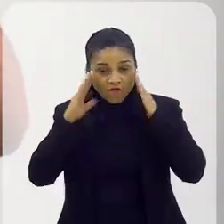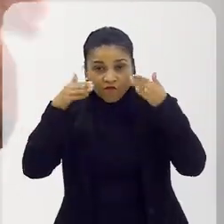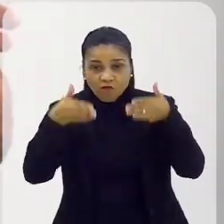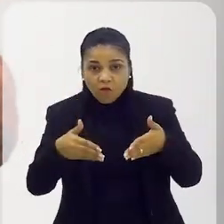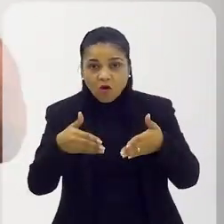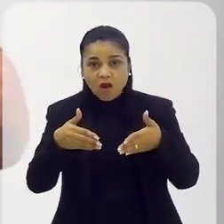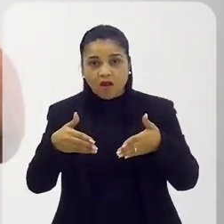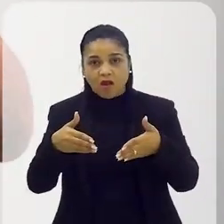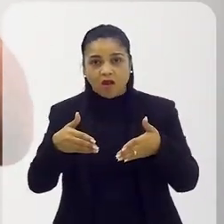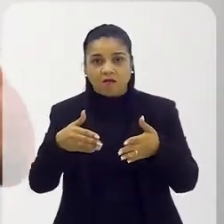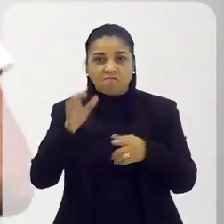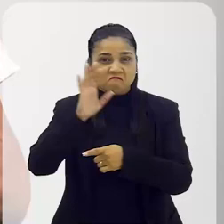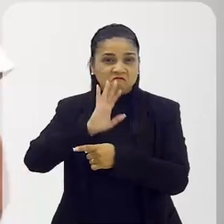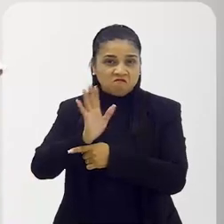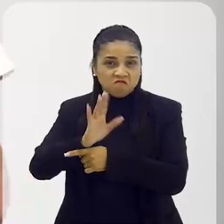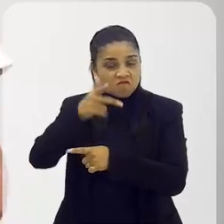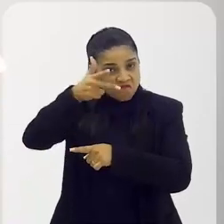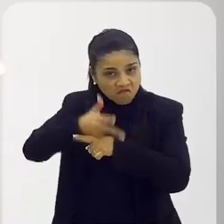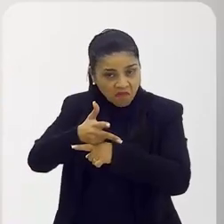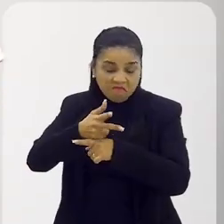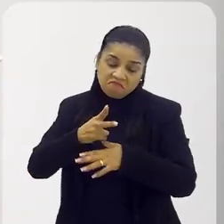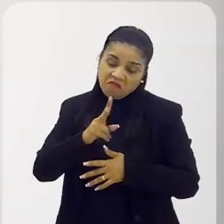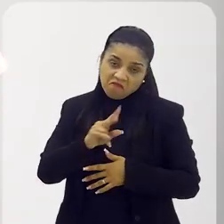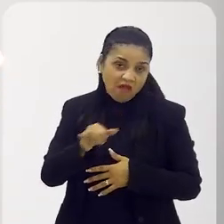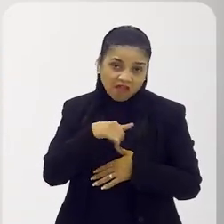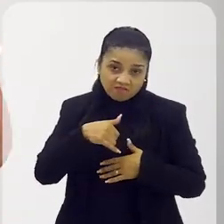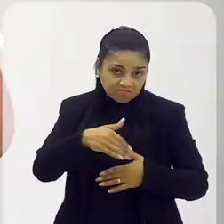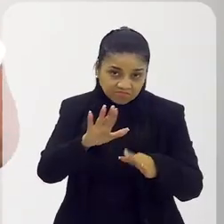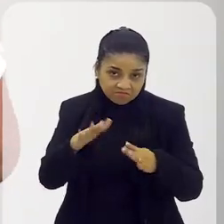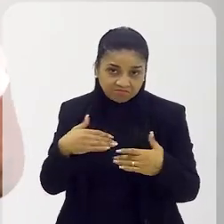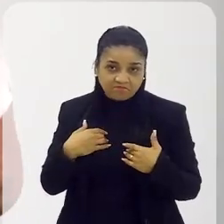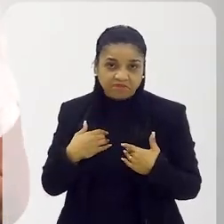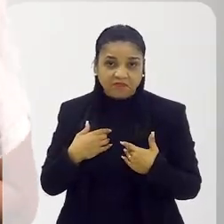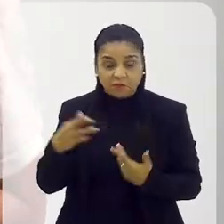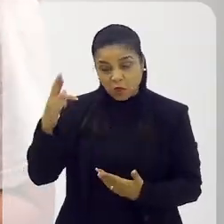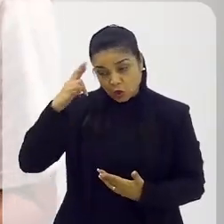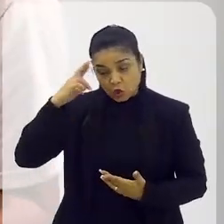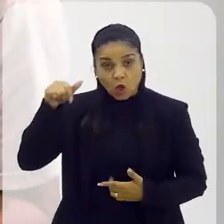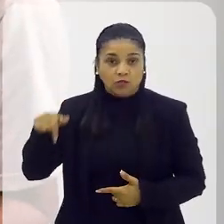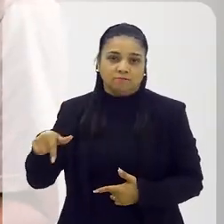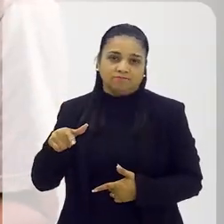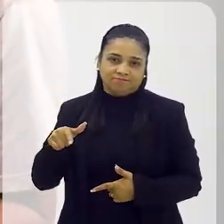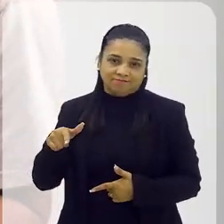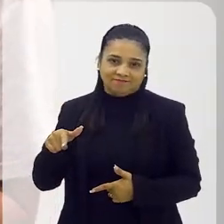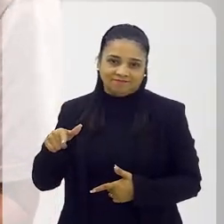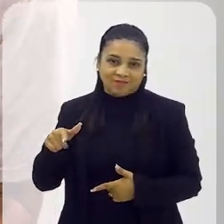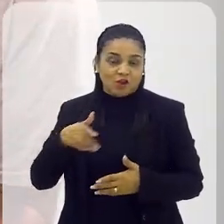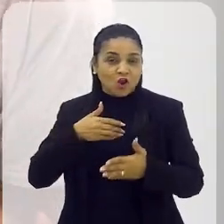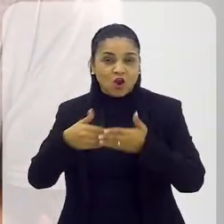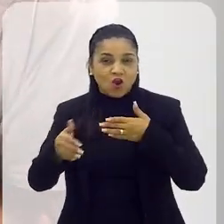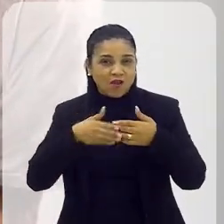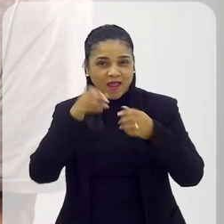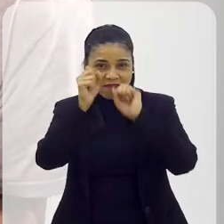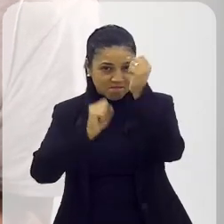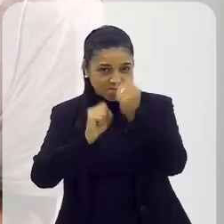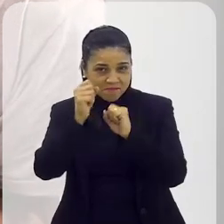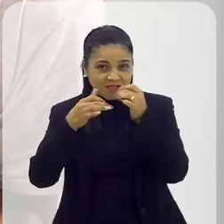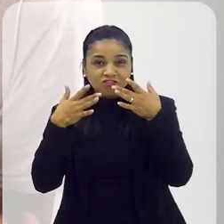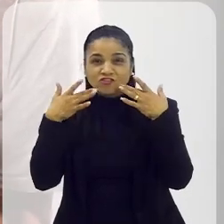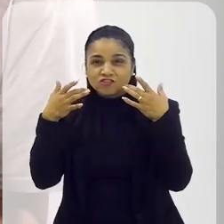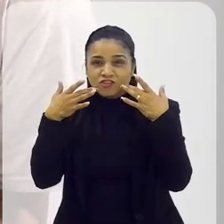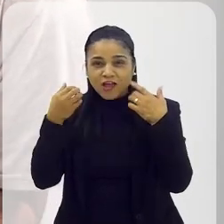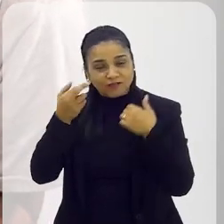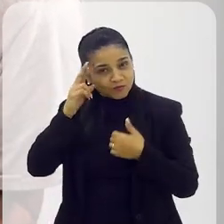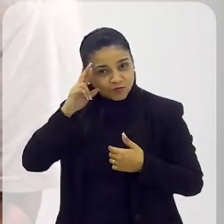focar, olhar para o filmar, vai. O teatro não, você pode ser o dono. qualquer empresa de